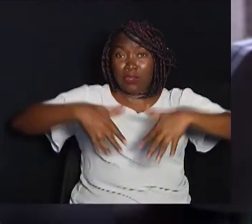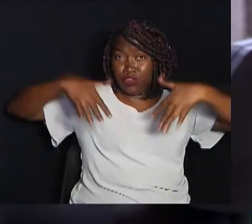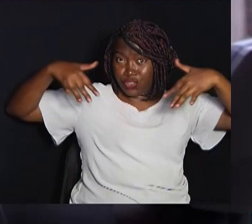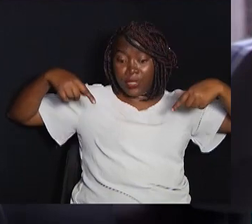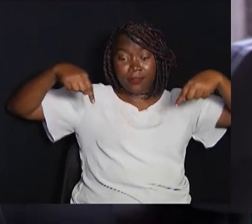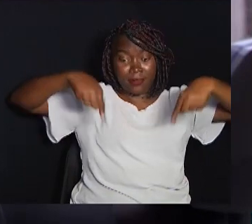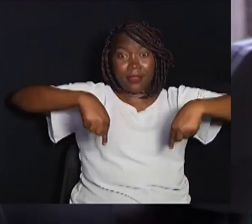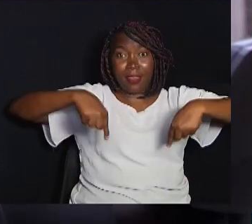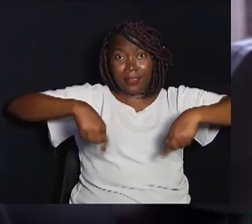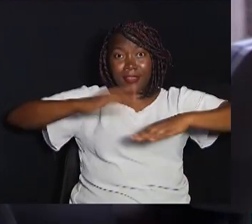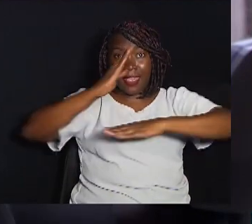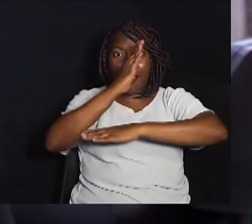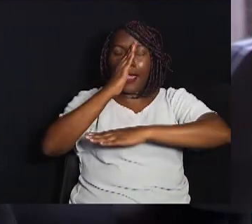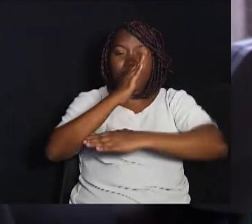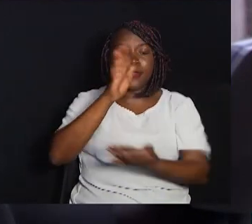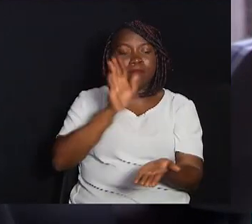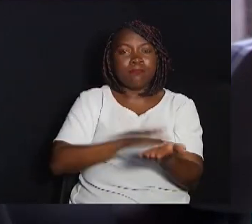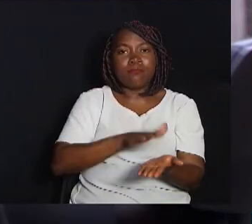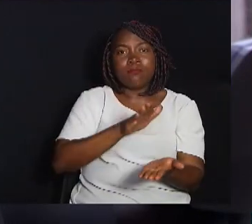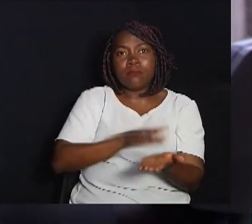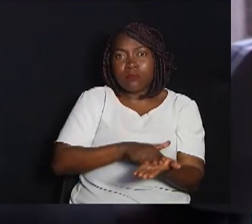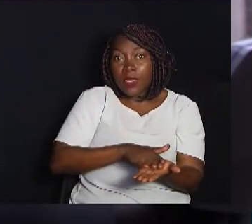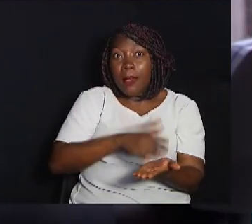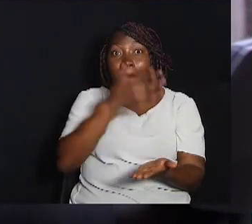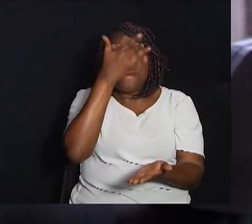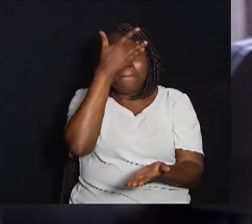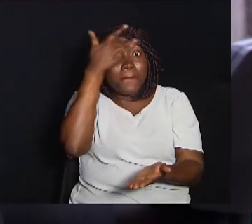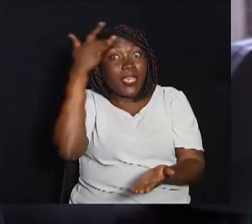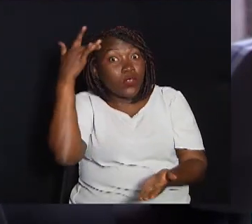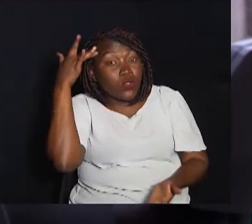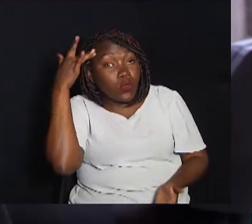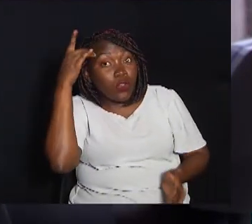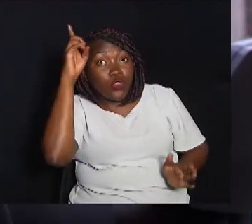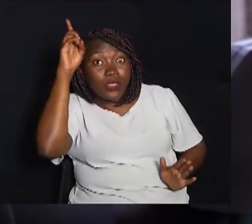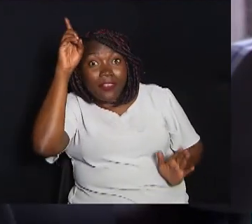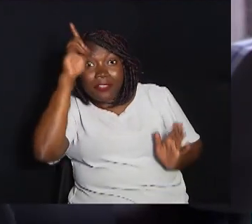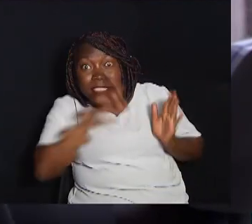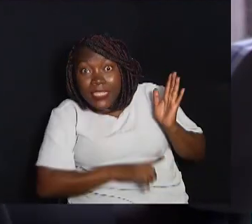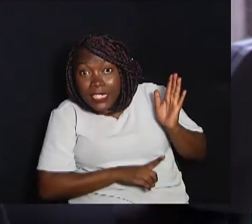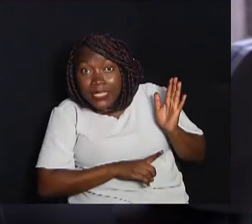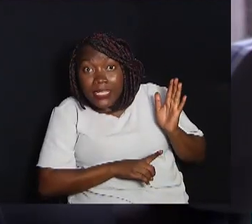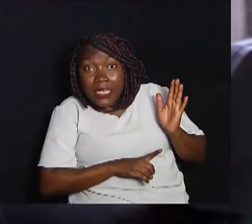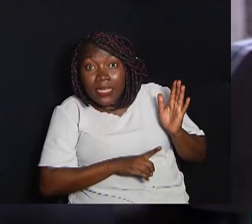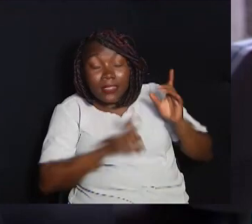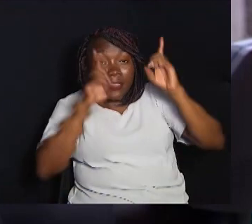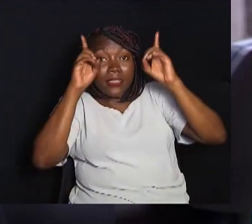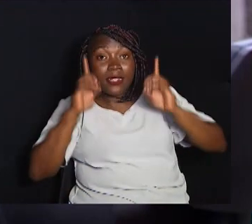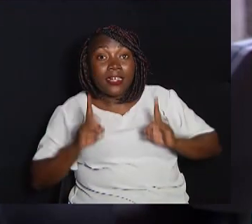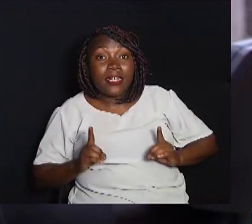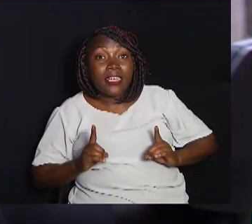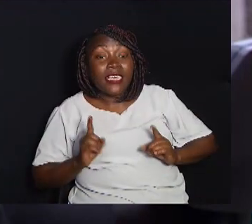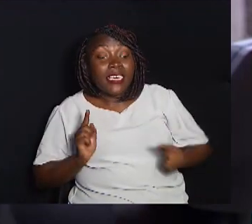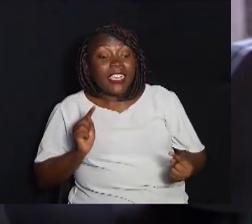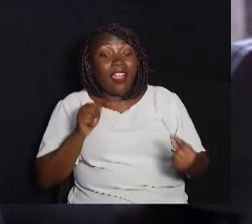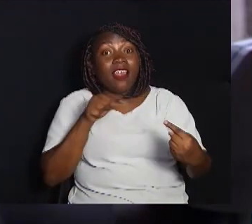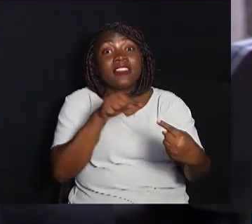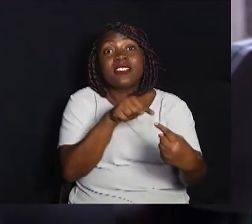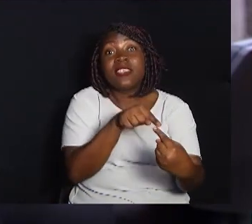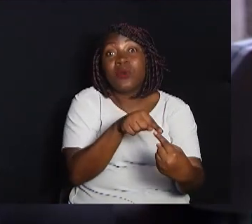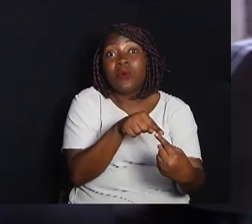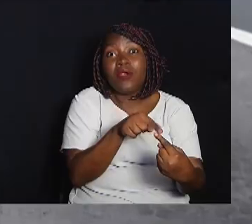uma cobrança de pessoas com deficiência Em relação a essa